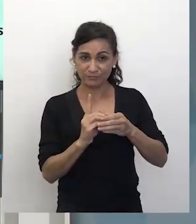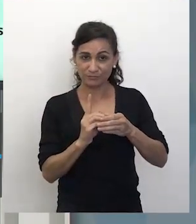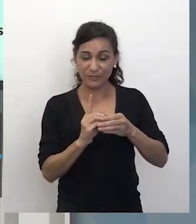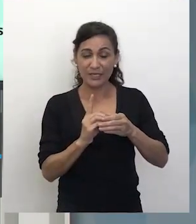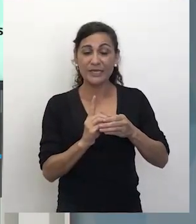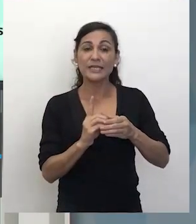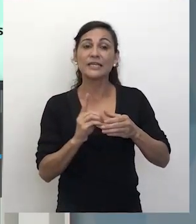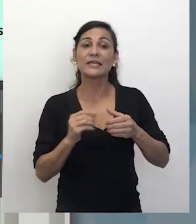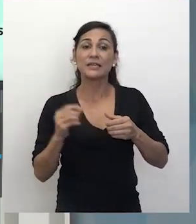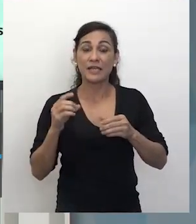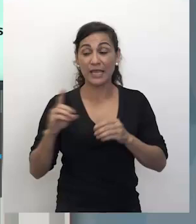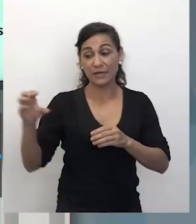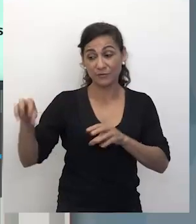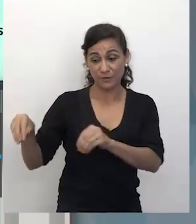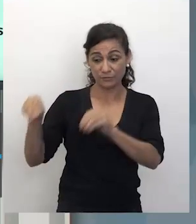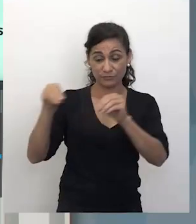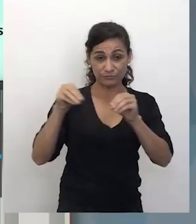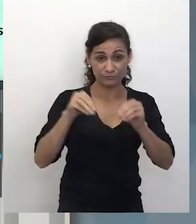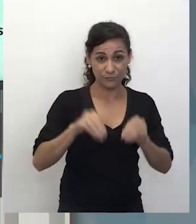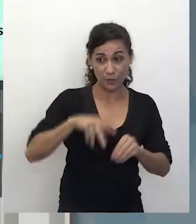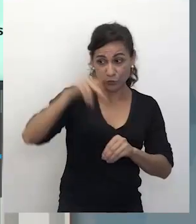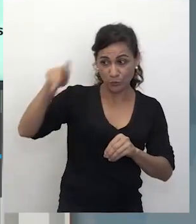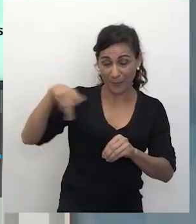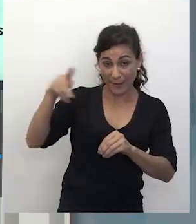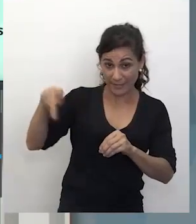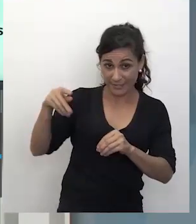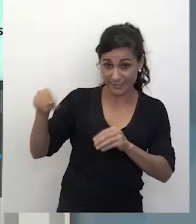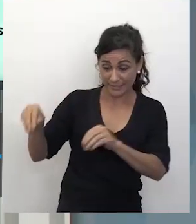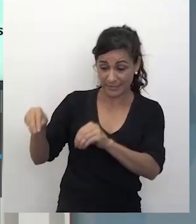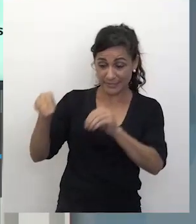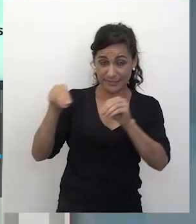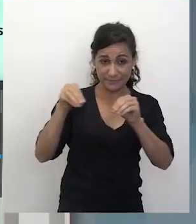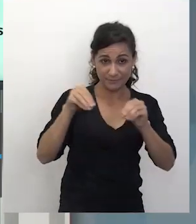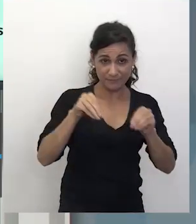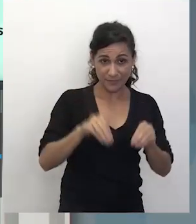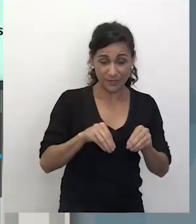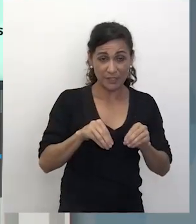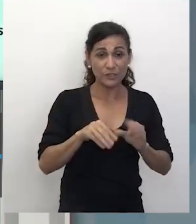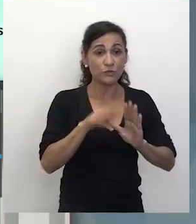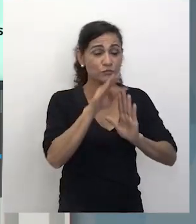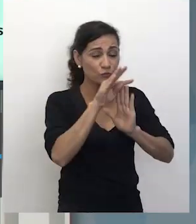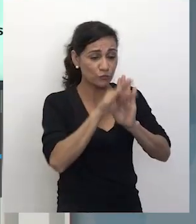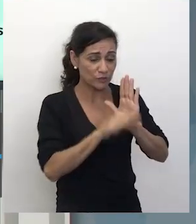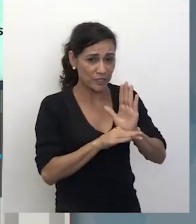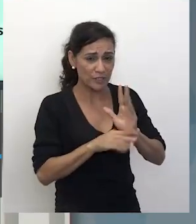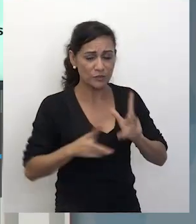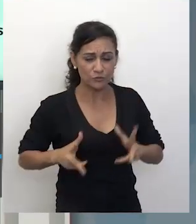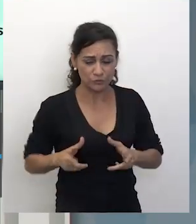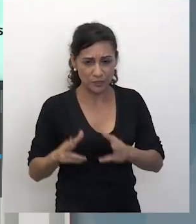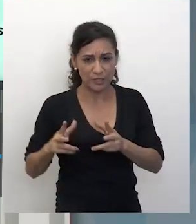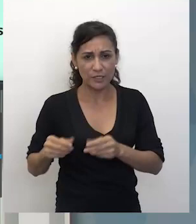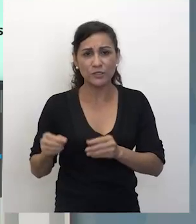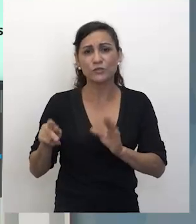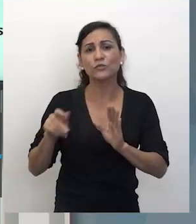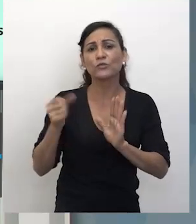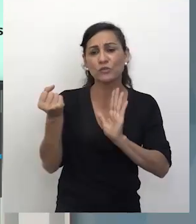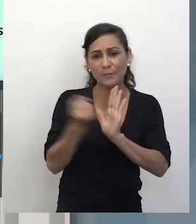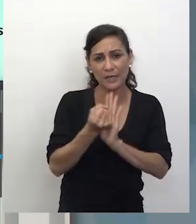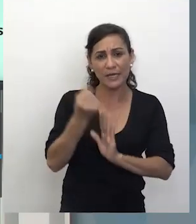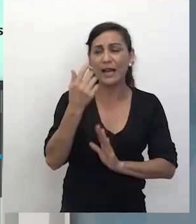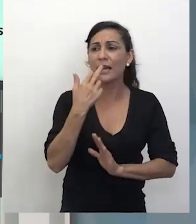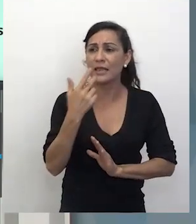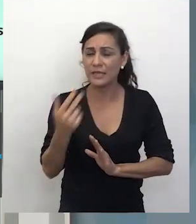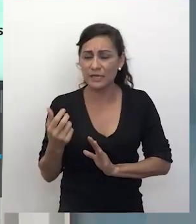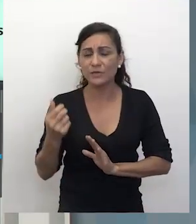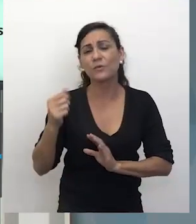e começa. Ele vem de um grupo, de uma nação, de um país, de um cenário, de um contexto, com seus marcadores culturais, com a sua língua, com